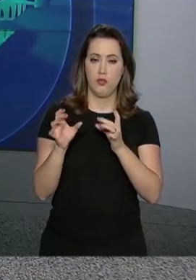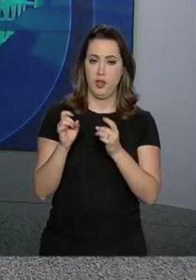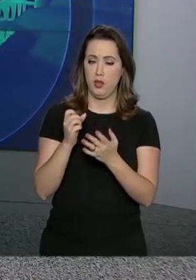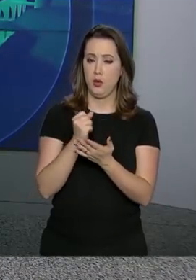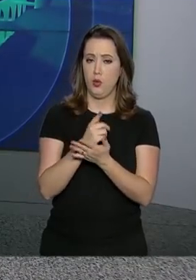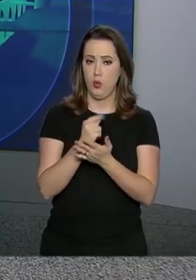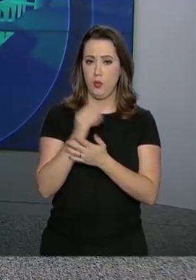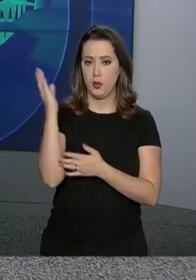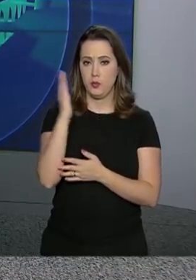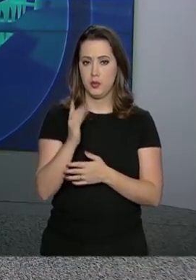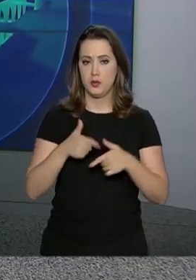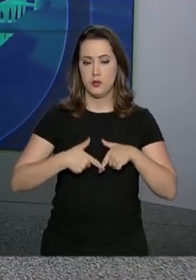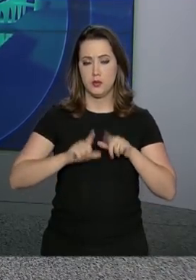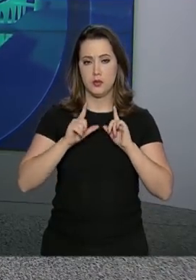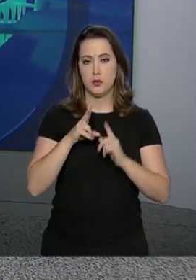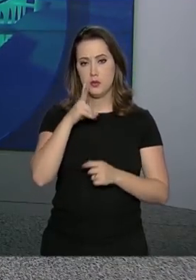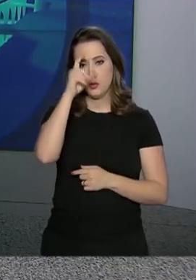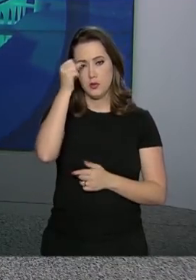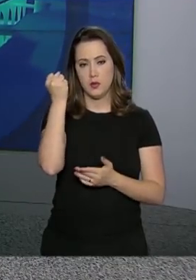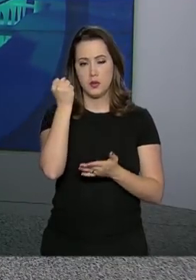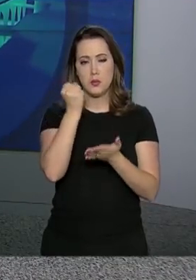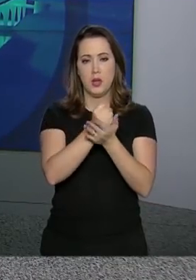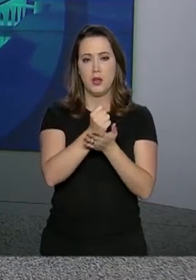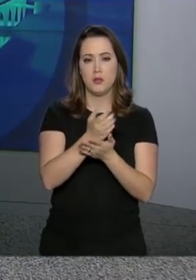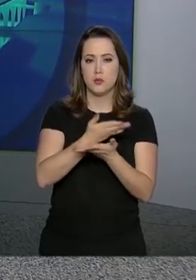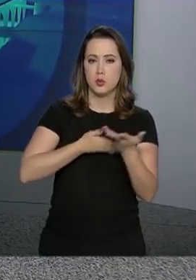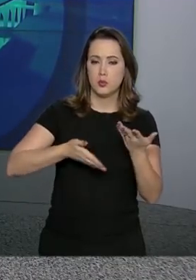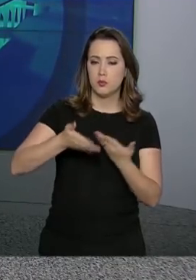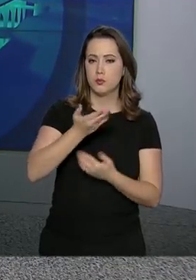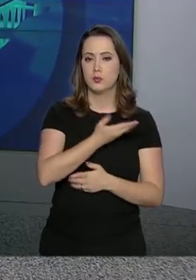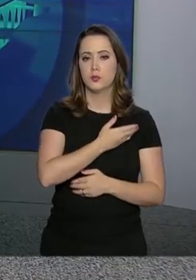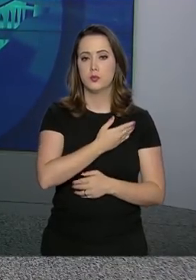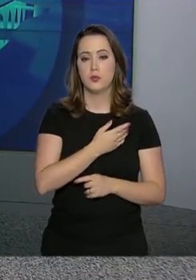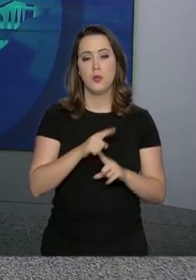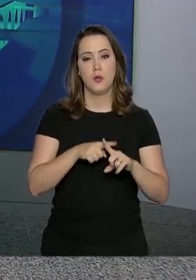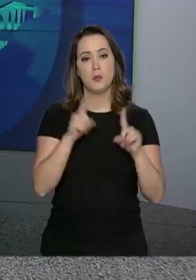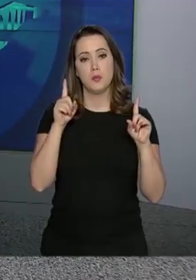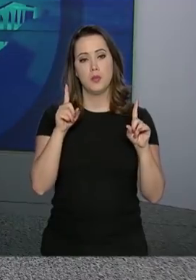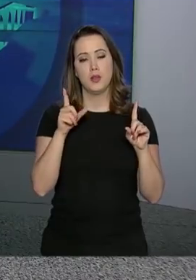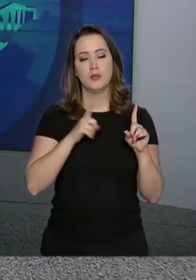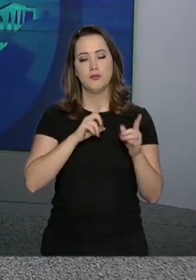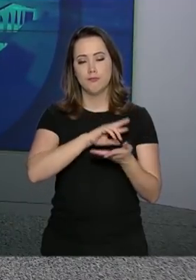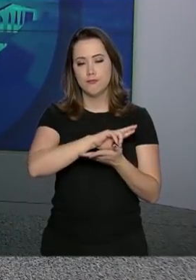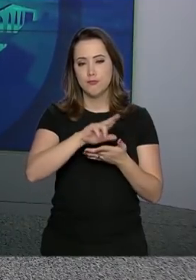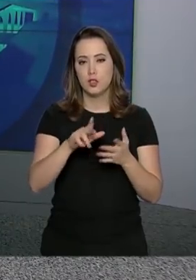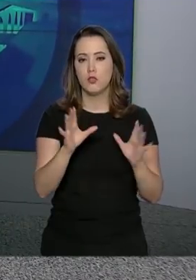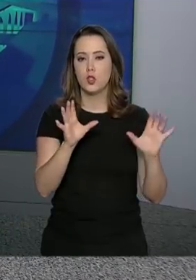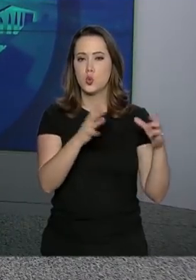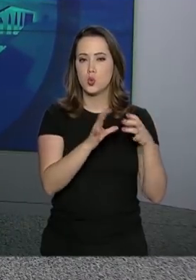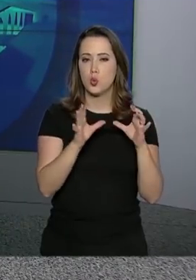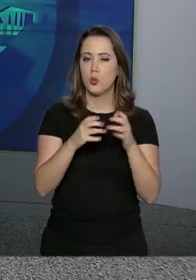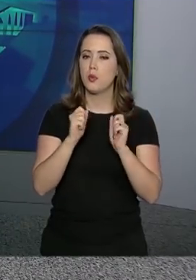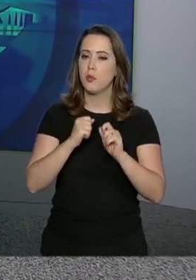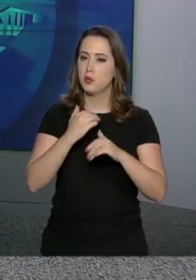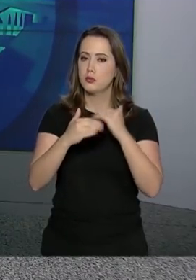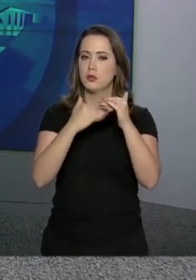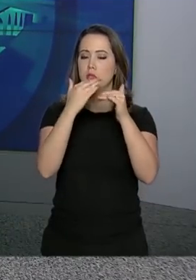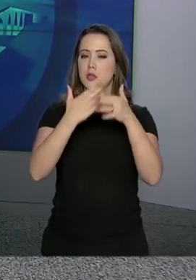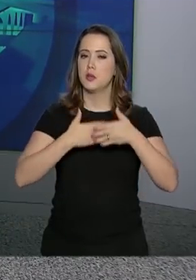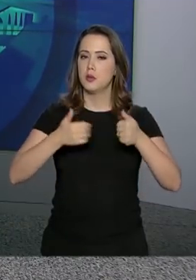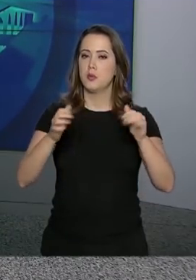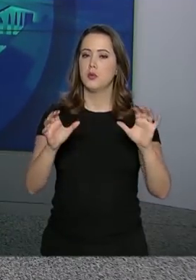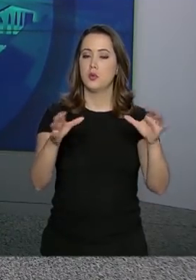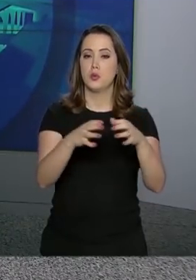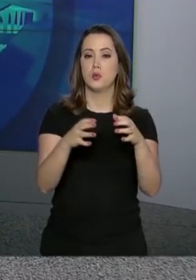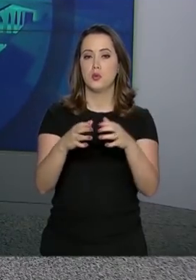Brasil e Israel são fortes e marcados por uma relação de amizade. Mas ainda há muito espaço para crescimento em todas as